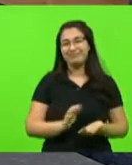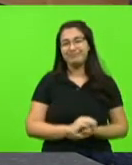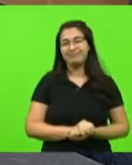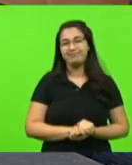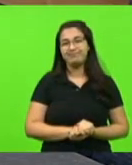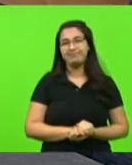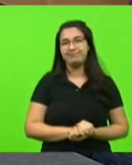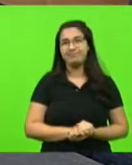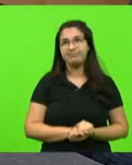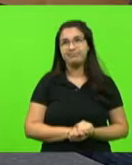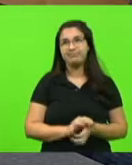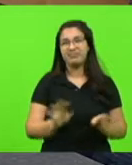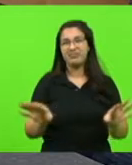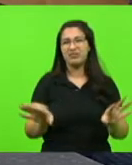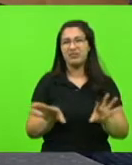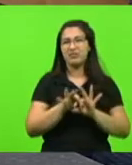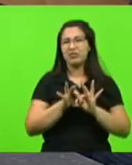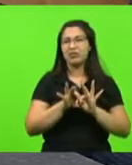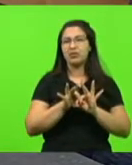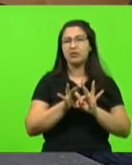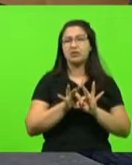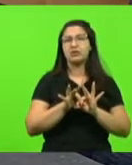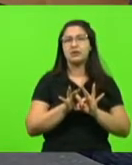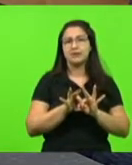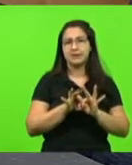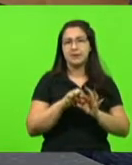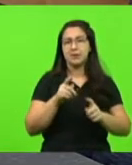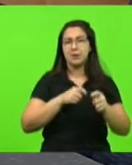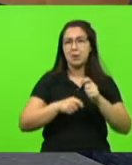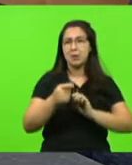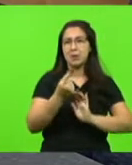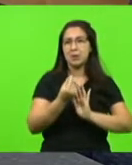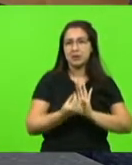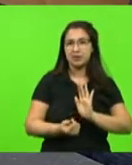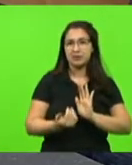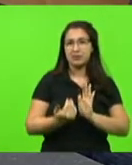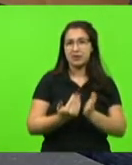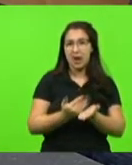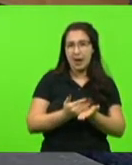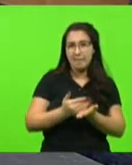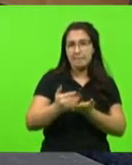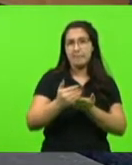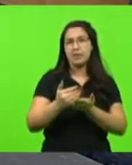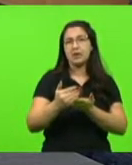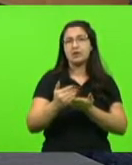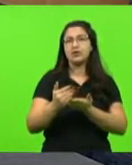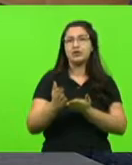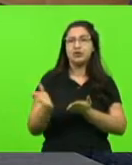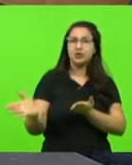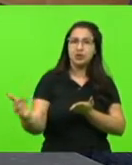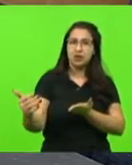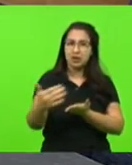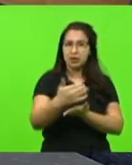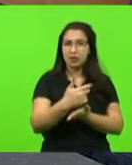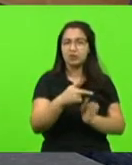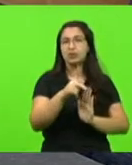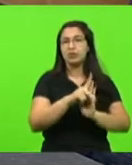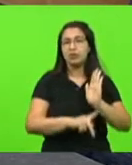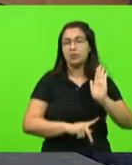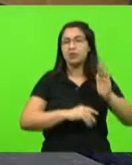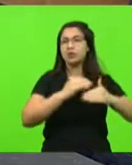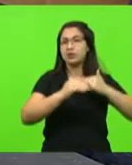vinculação por dotação orçamentária de parte da receita corrente do Estado a programas de desenvolvimento,